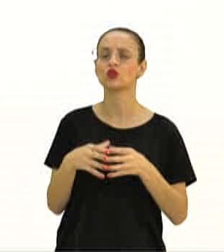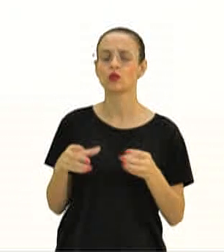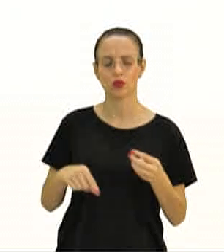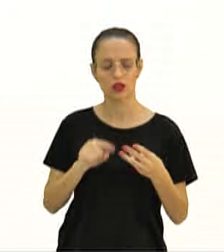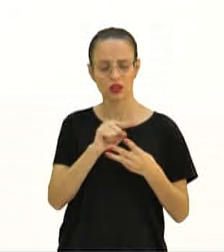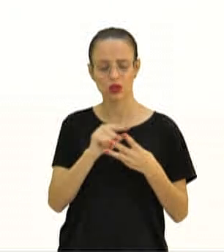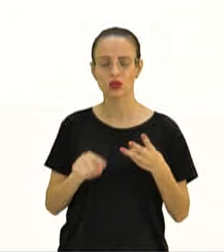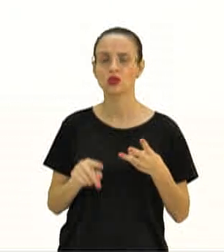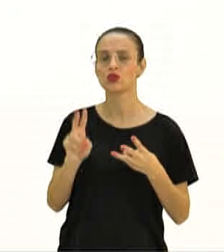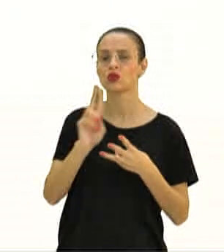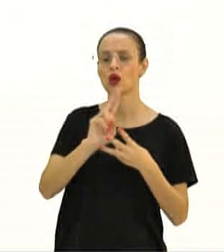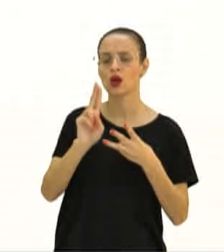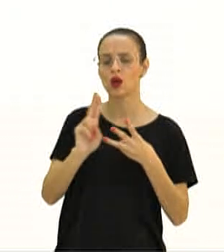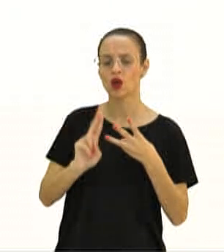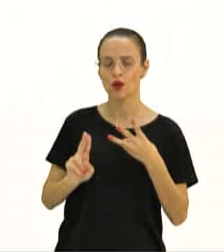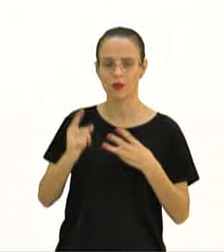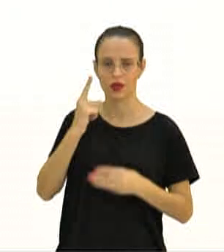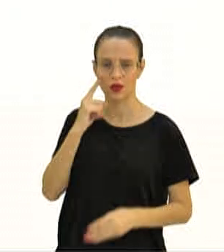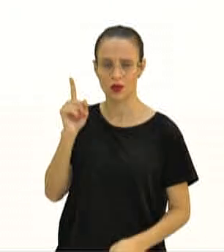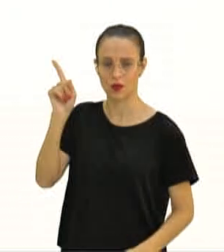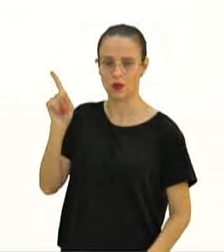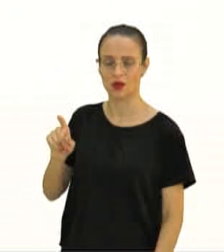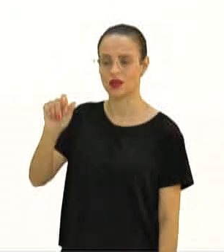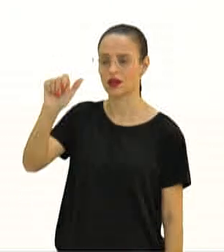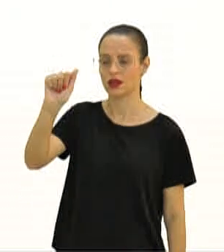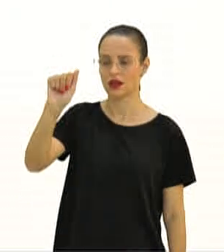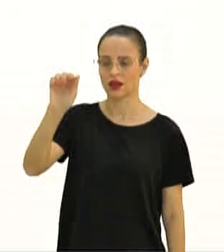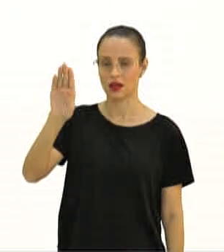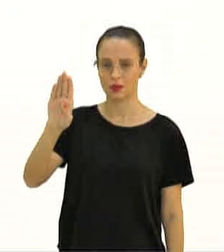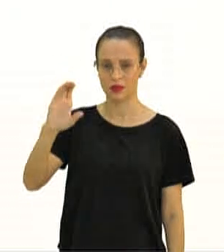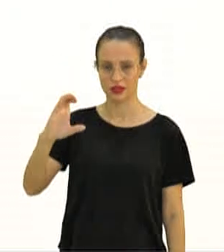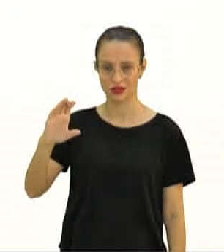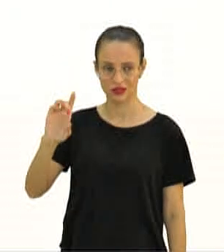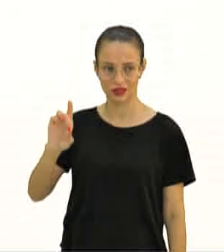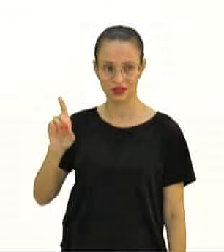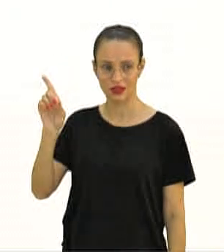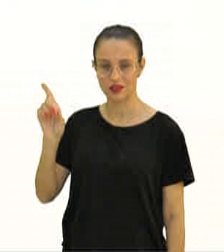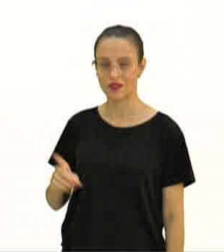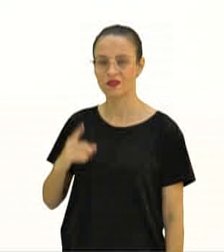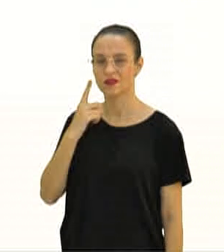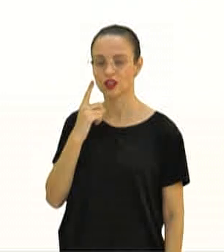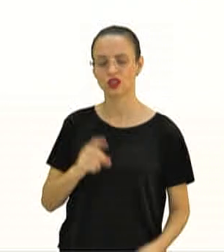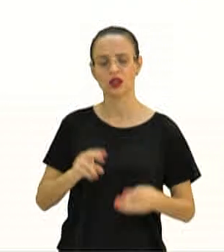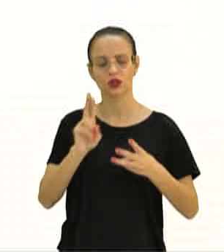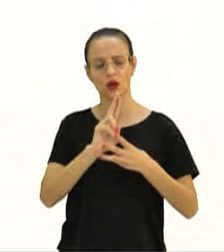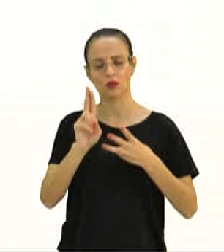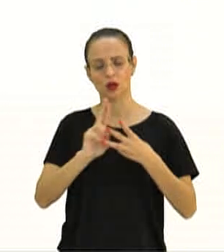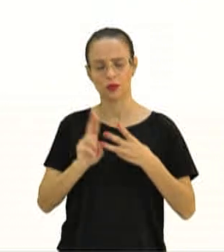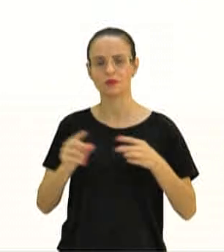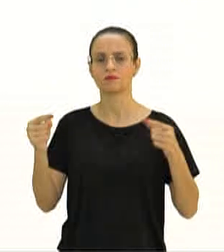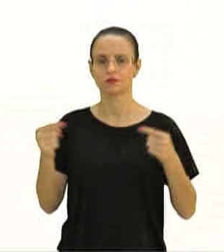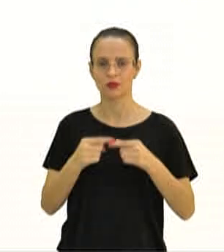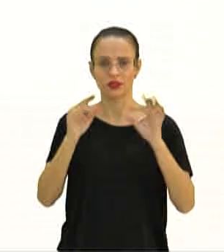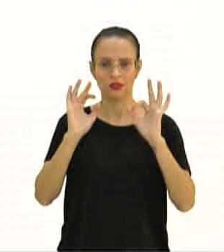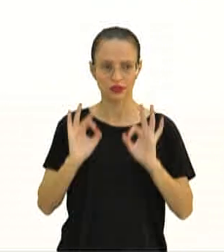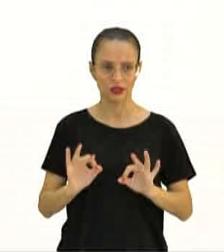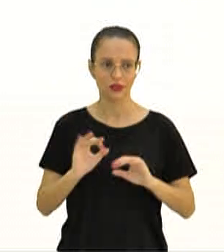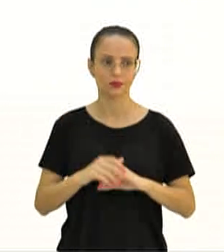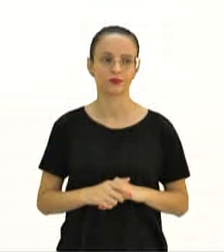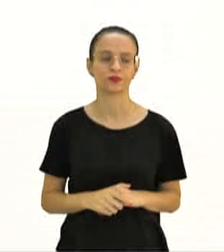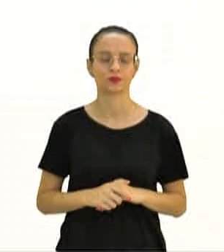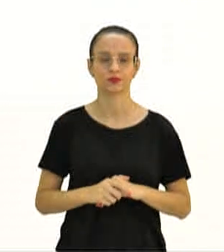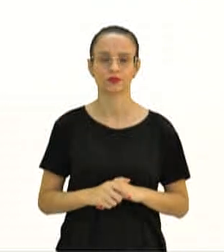Alternativa A, bactéria, prototectista e eucária. Alternativa B, bactéria, arqueia e eucária.